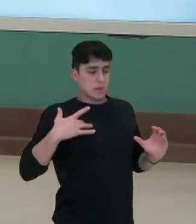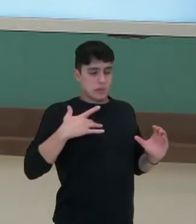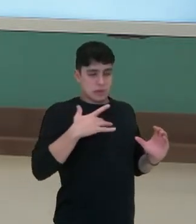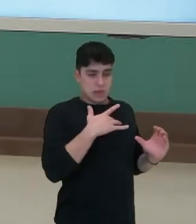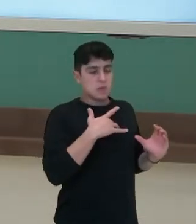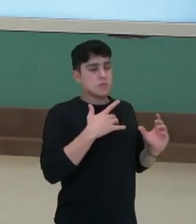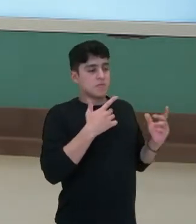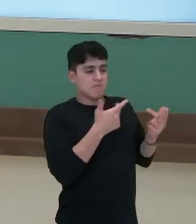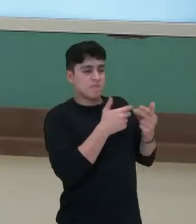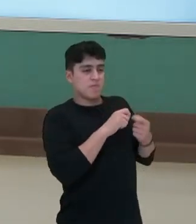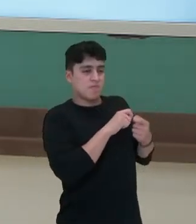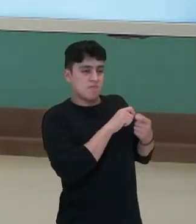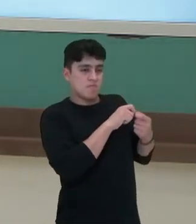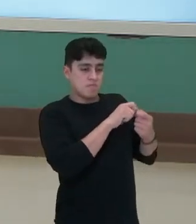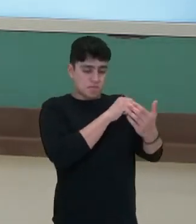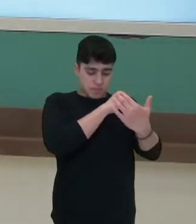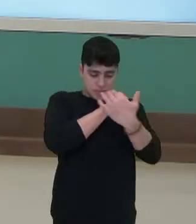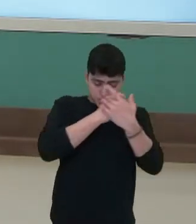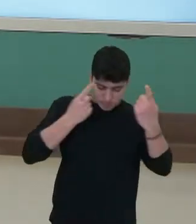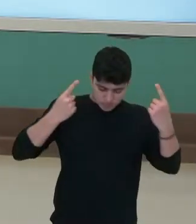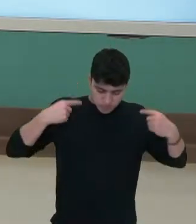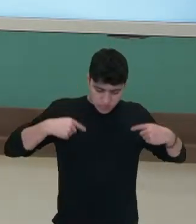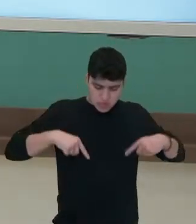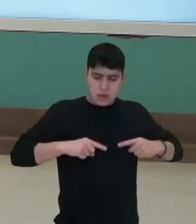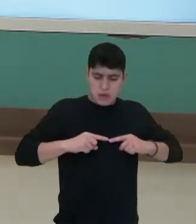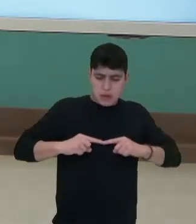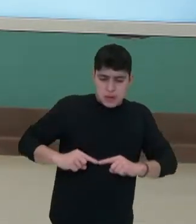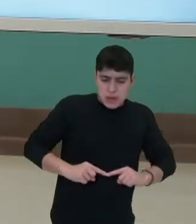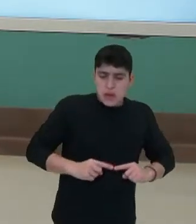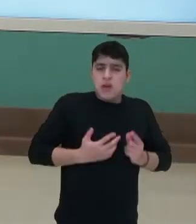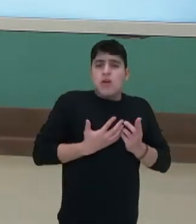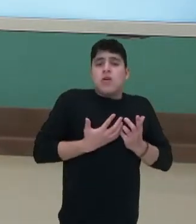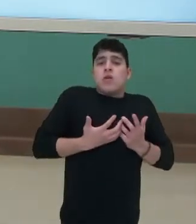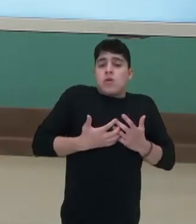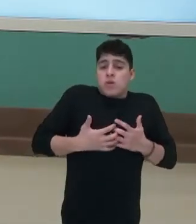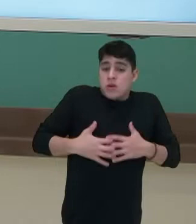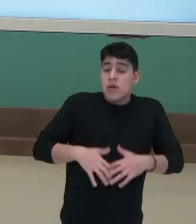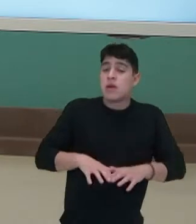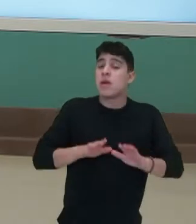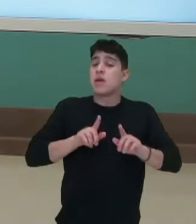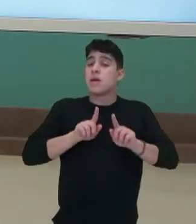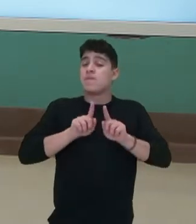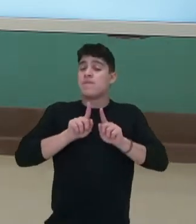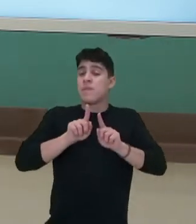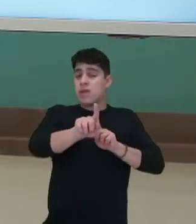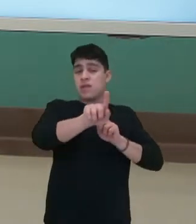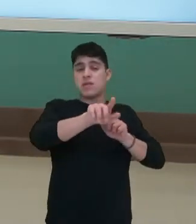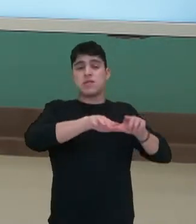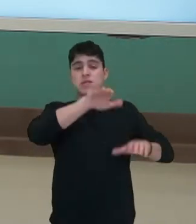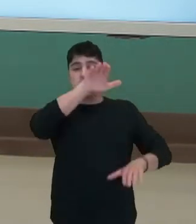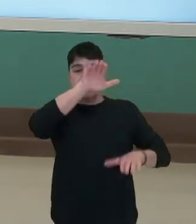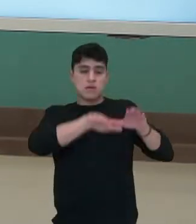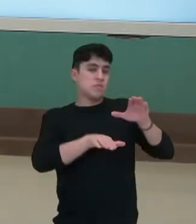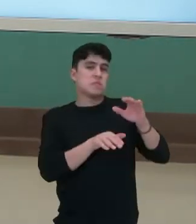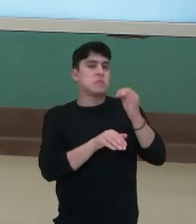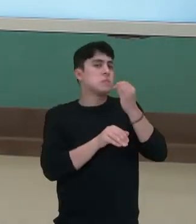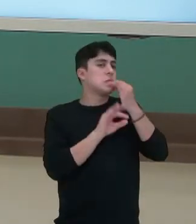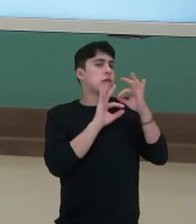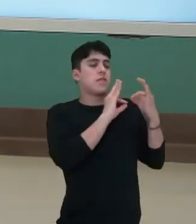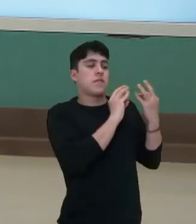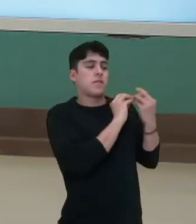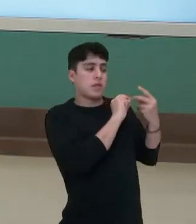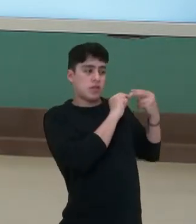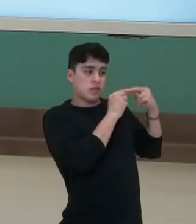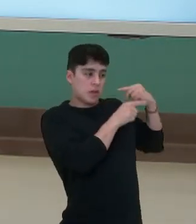consequentemente, os sistemas funcionem direitinho. Mas, às vezes, por questões como hereditariedade,